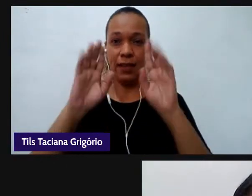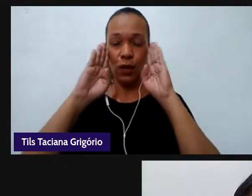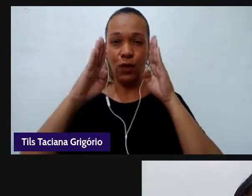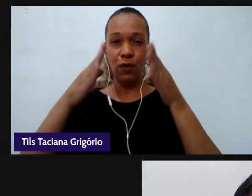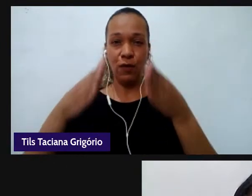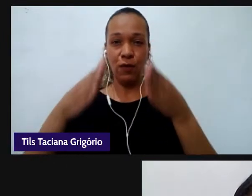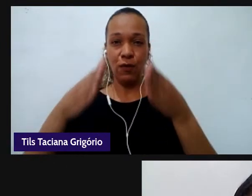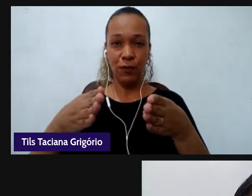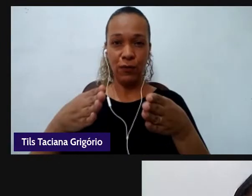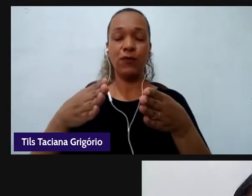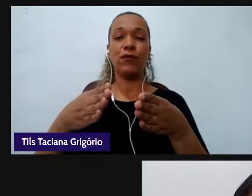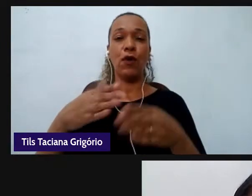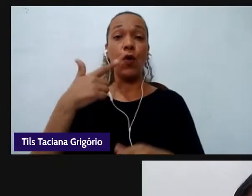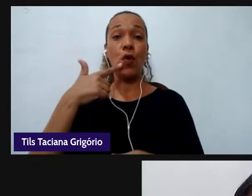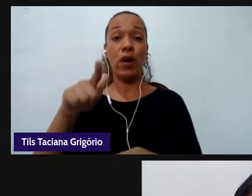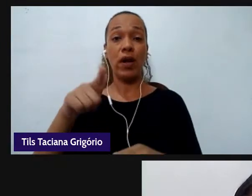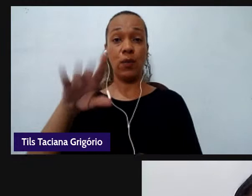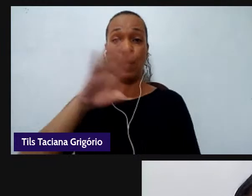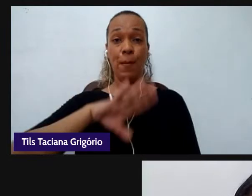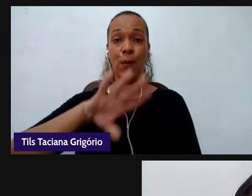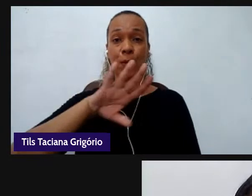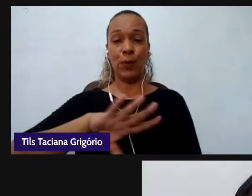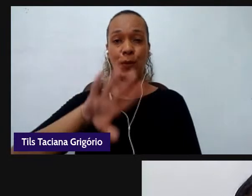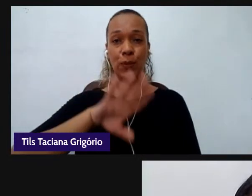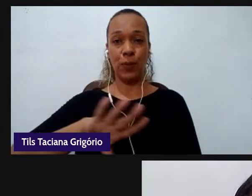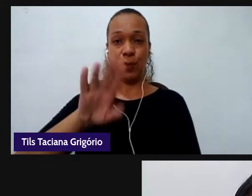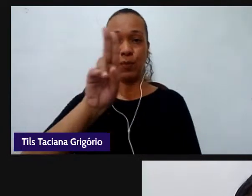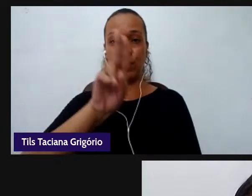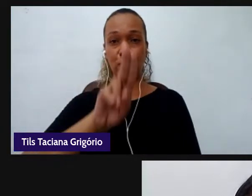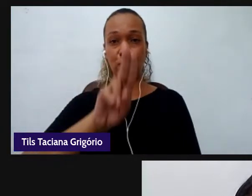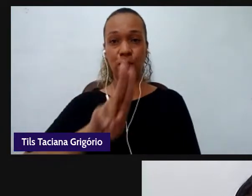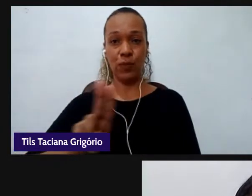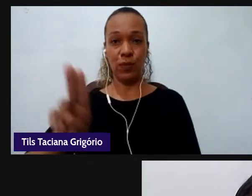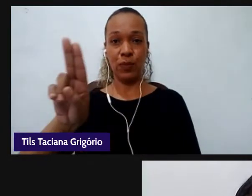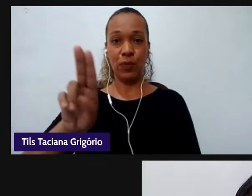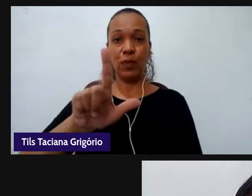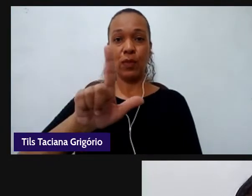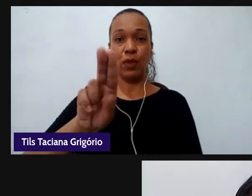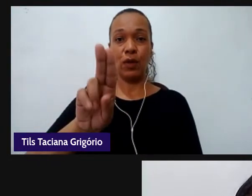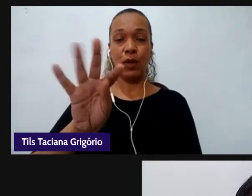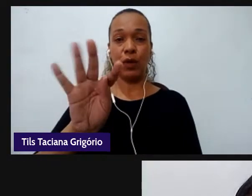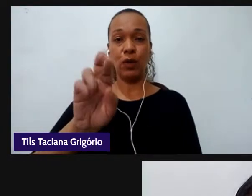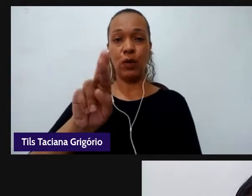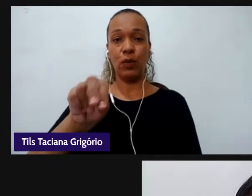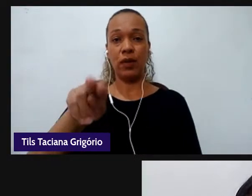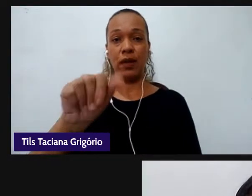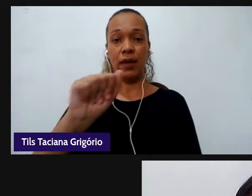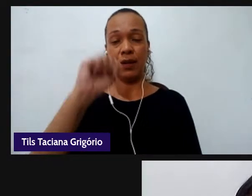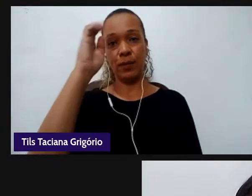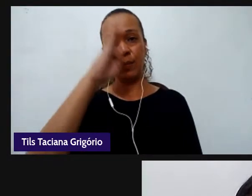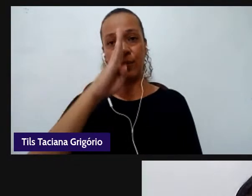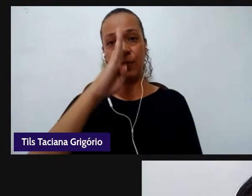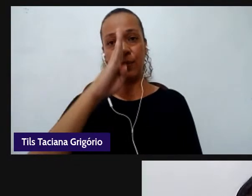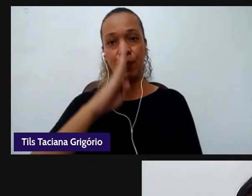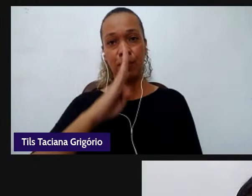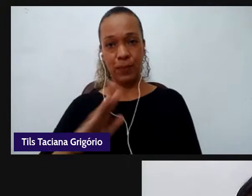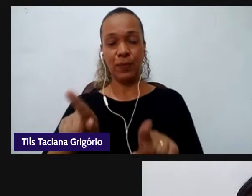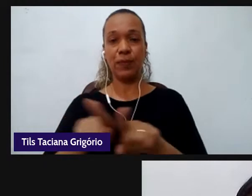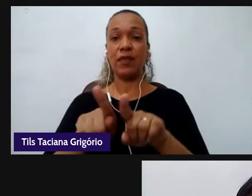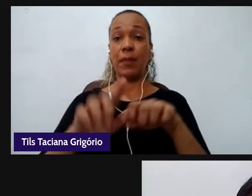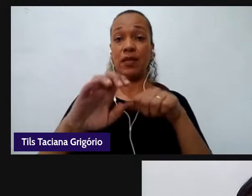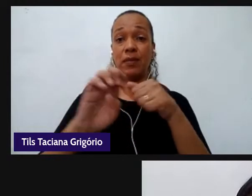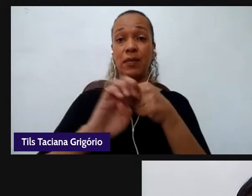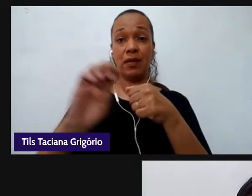Universidade Luterana do Brasil, especialização em metodologia do ensino de Língua Portuguesa e suas